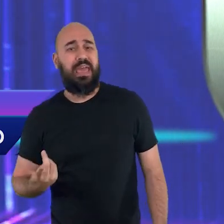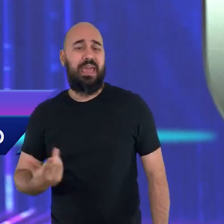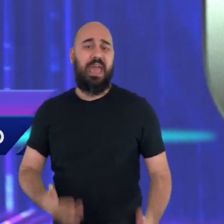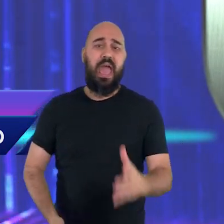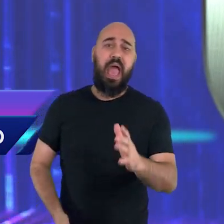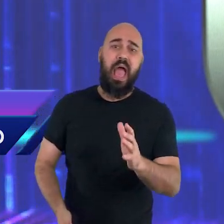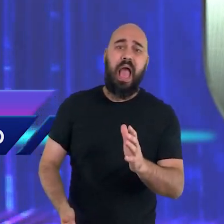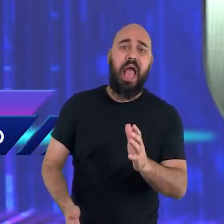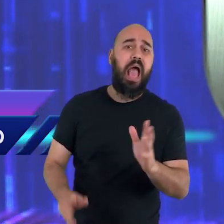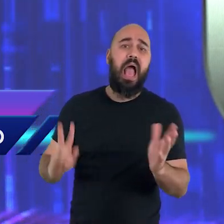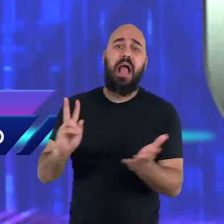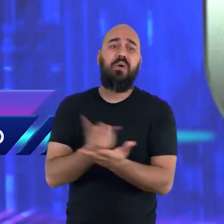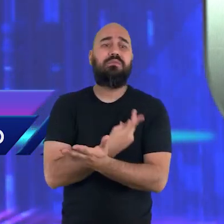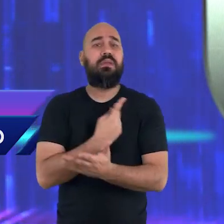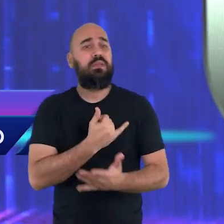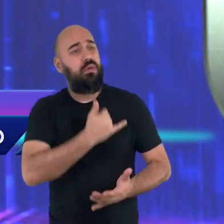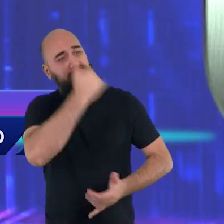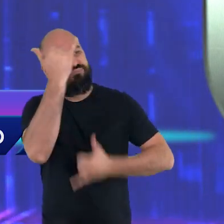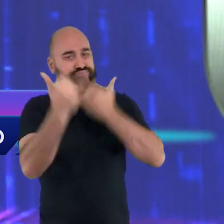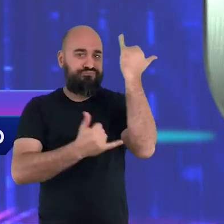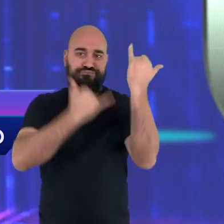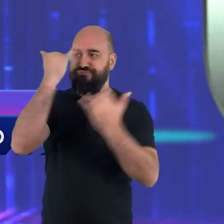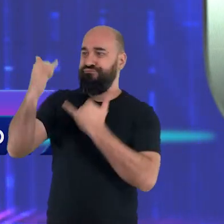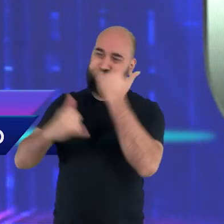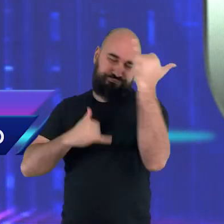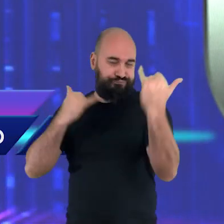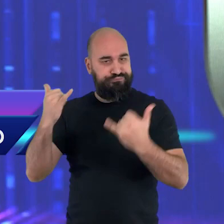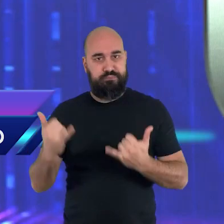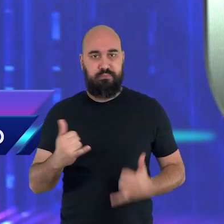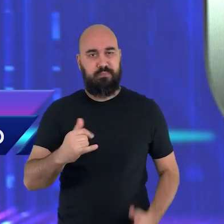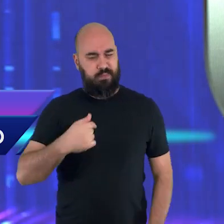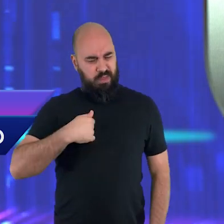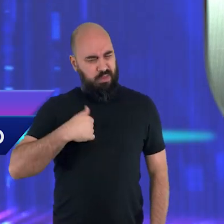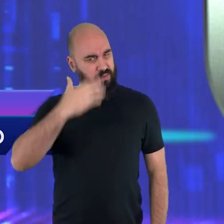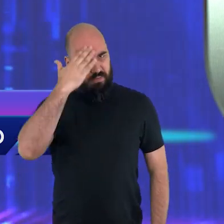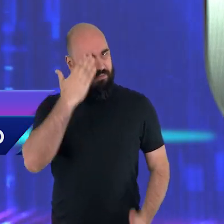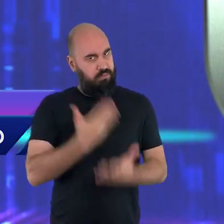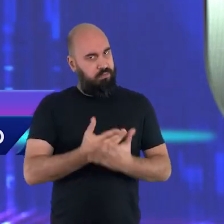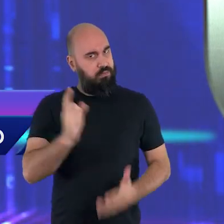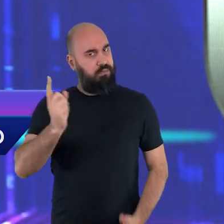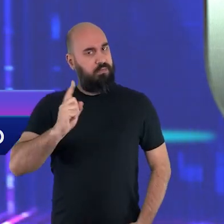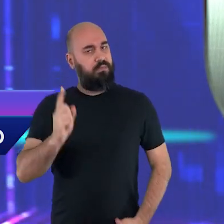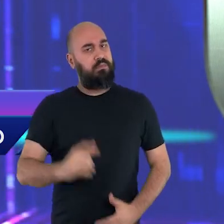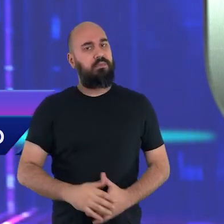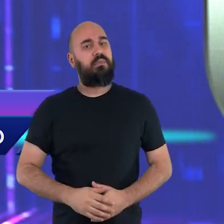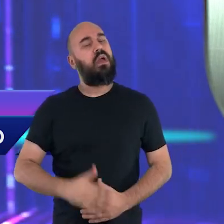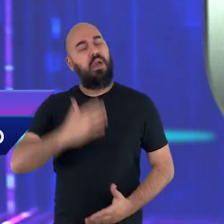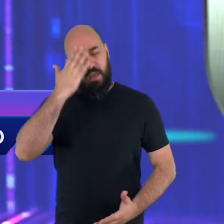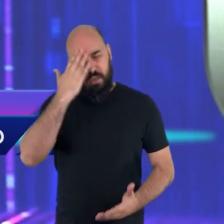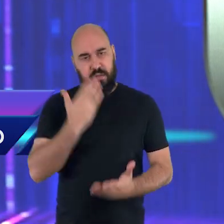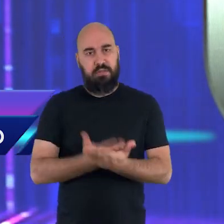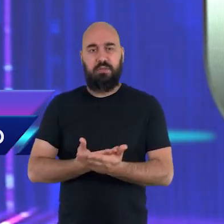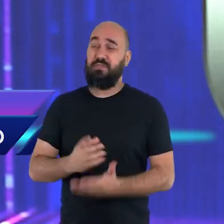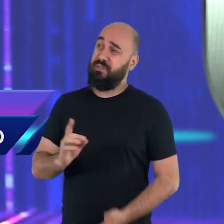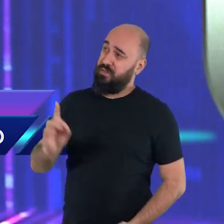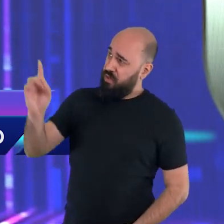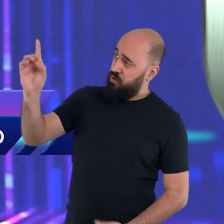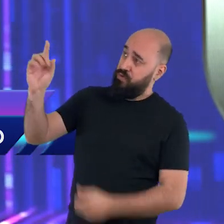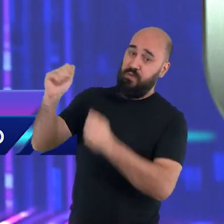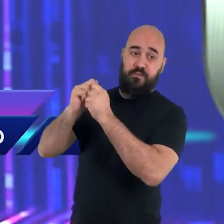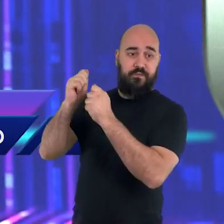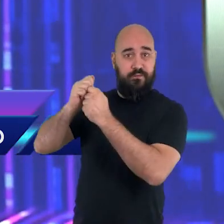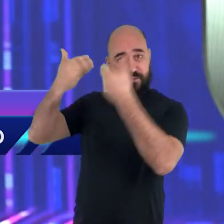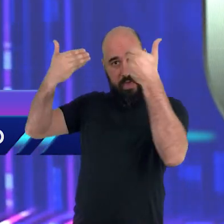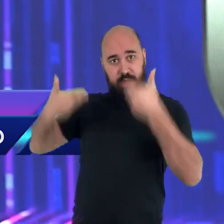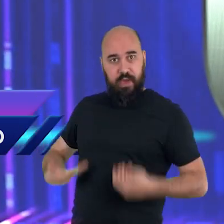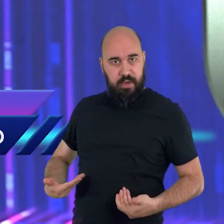acaso. Eu não creio nisso. Eu creio que eu e você saímos das mãos de Deus. Eu creio que Deus é o Criador.